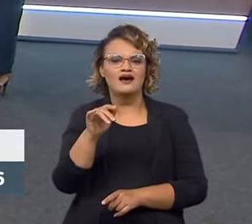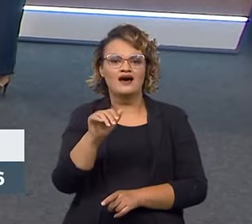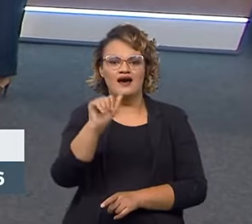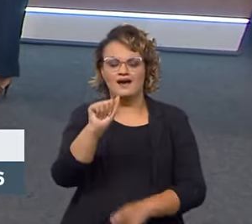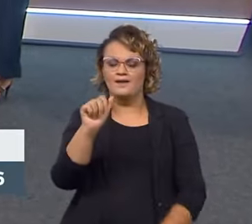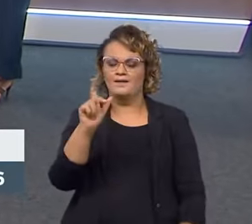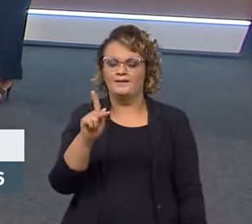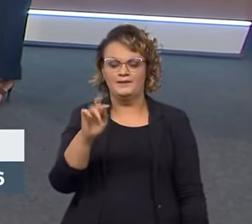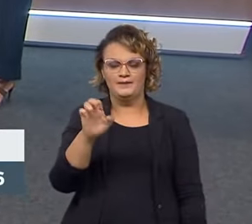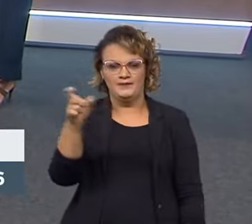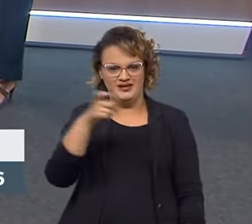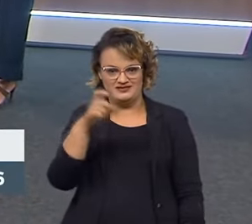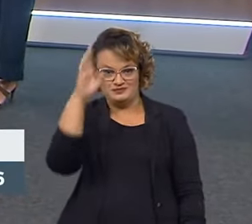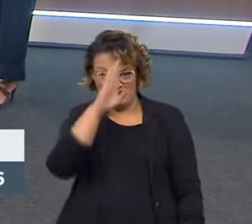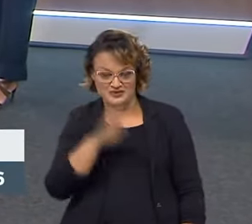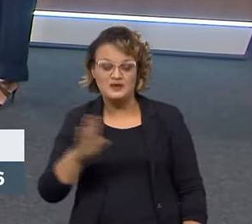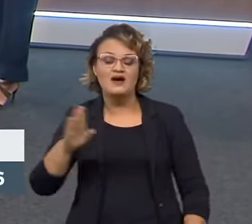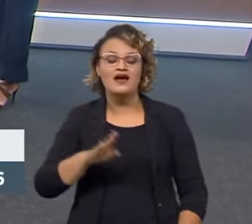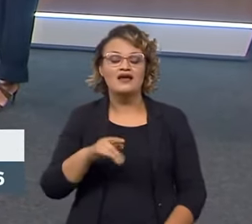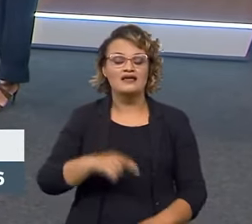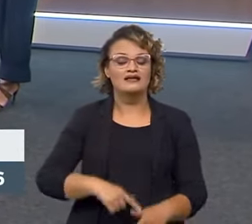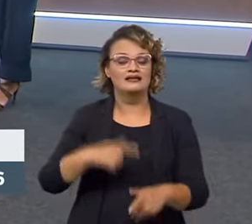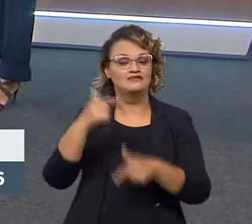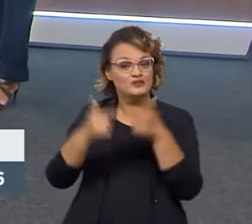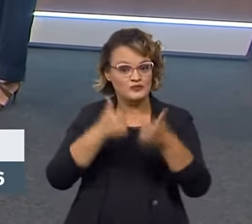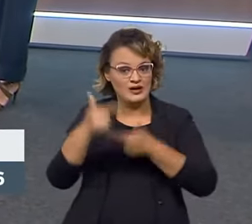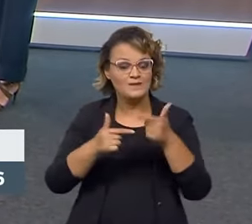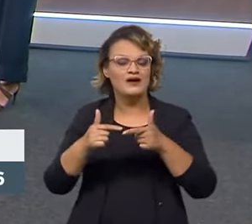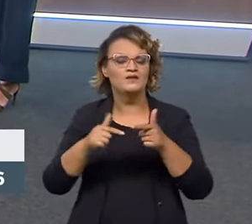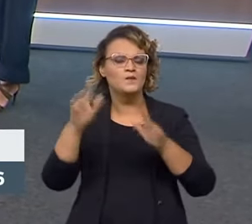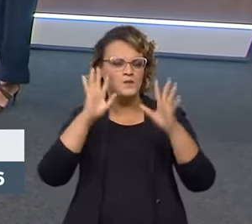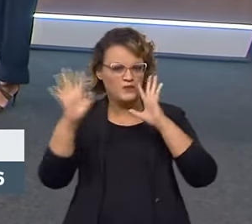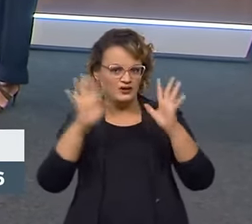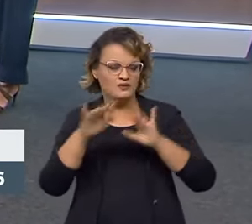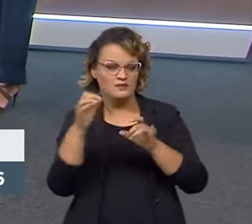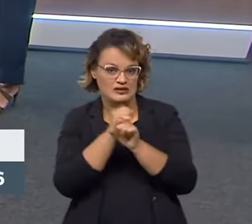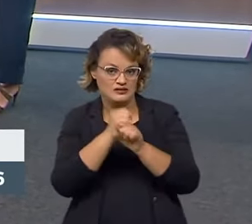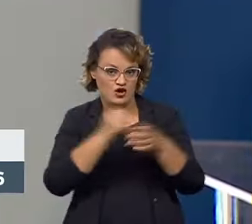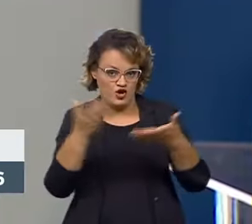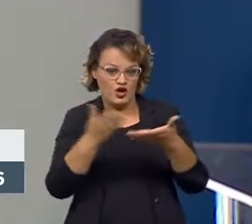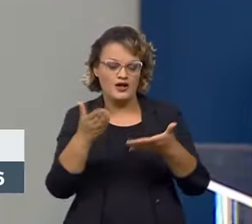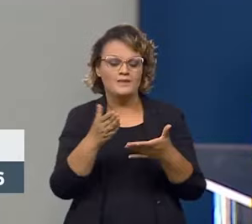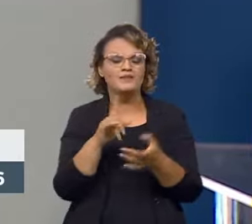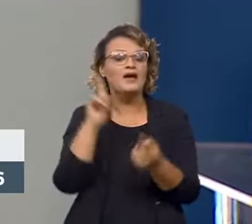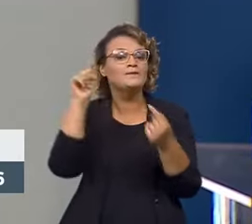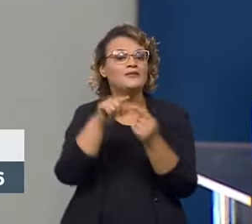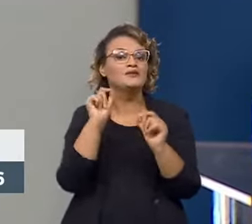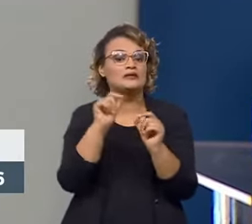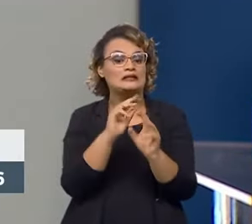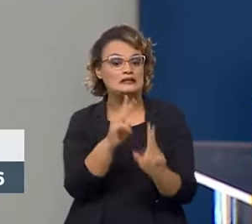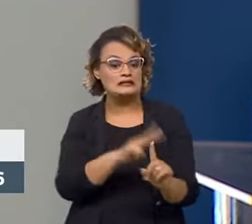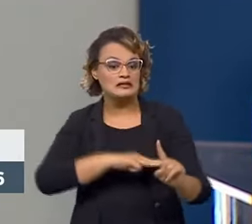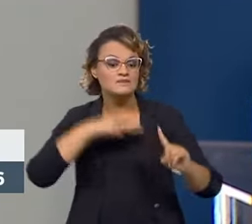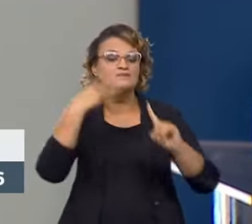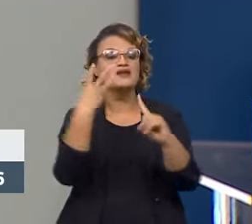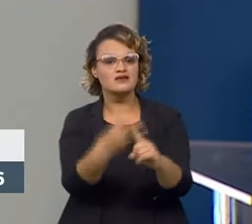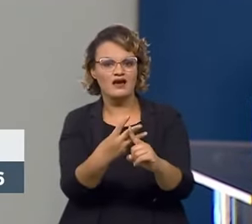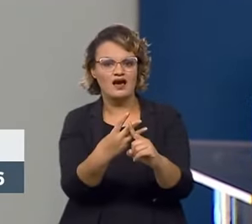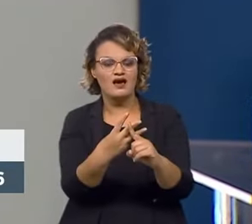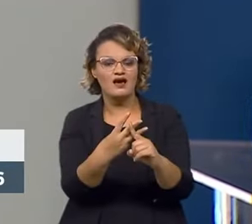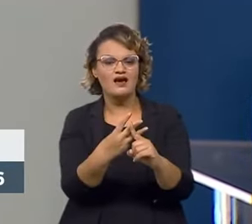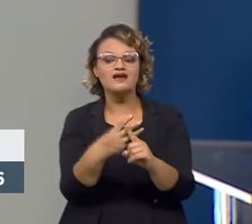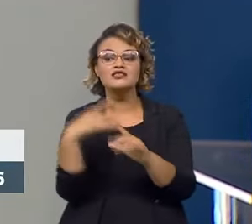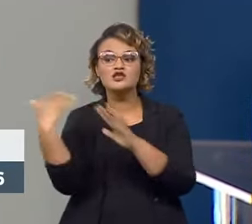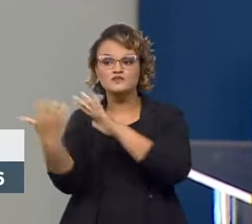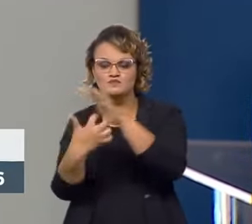Apex Brasil, firmaram um trabalho, um plano de trabalho para este ano em que uma das metas é triplicar o número das